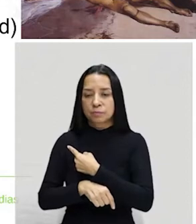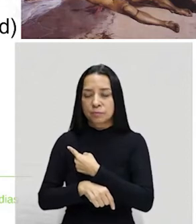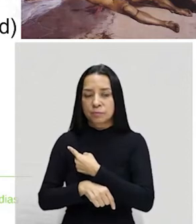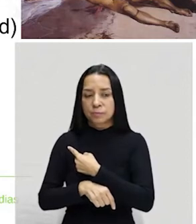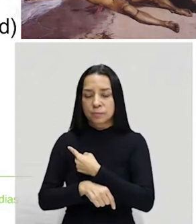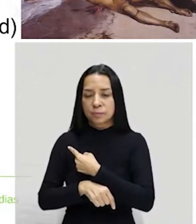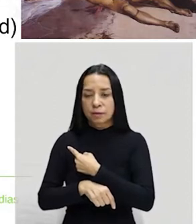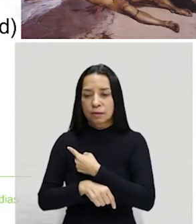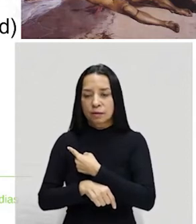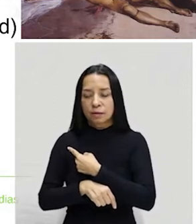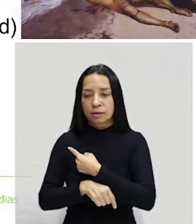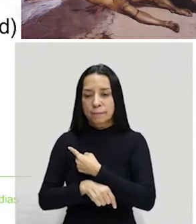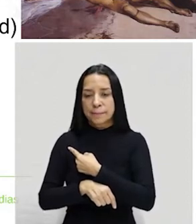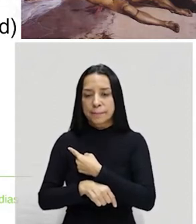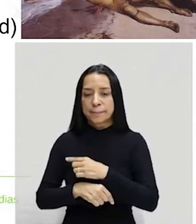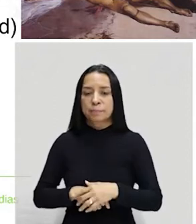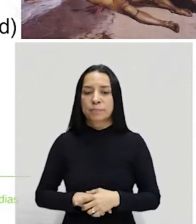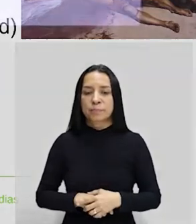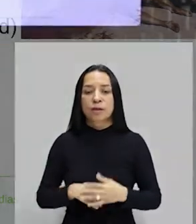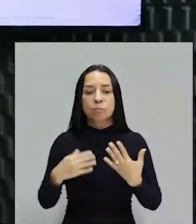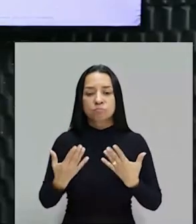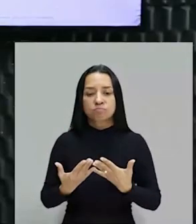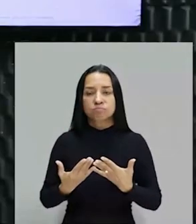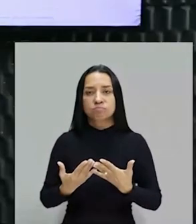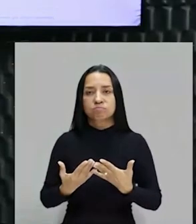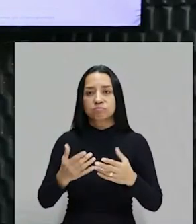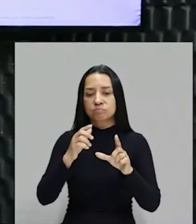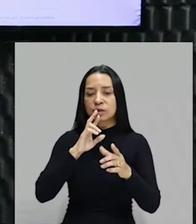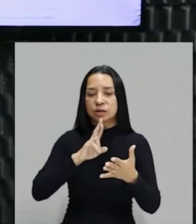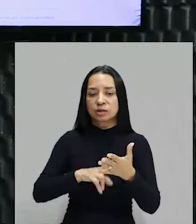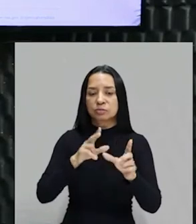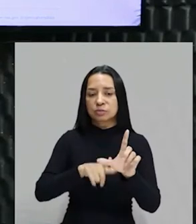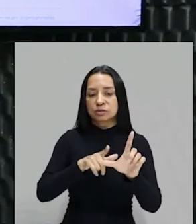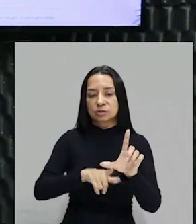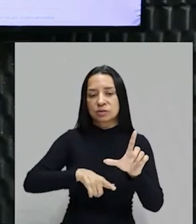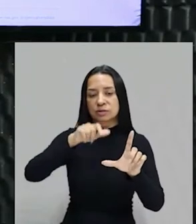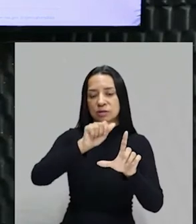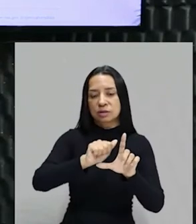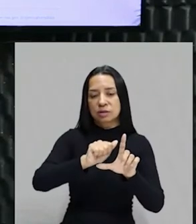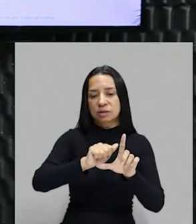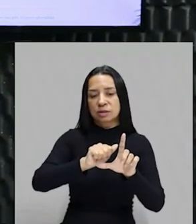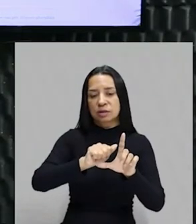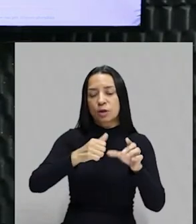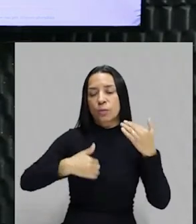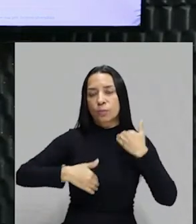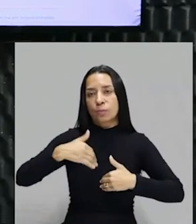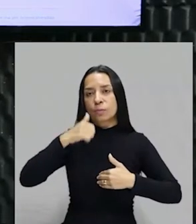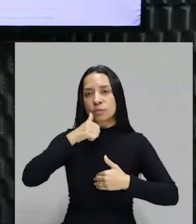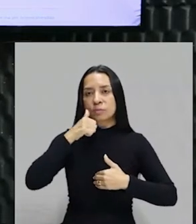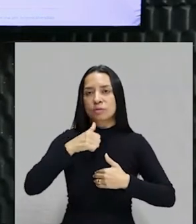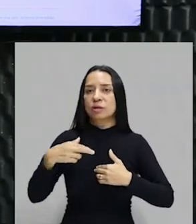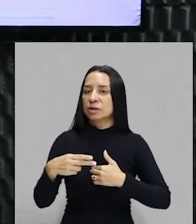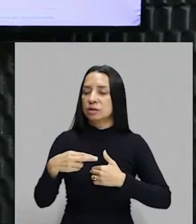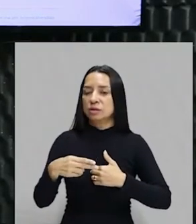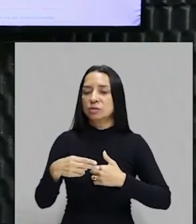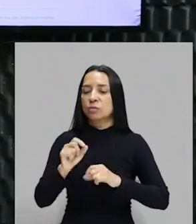perfeitamente identificado na moema de Vitor Meirelles. Nota, o que tem de interessante nesse quadro? O corpo da mulher aqui é a mesma